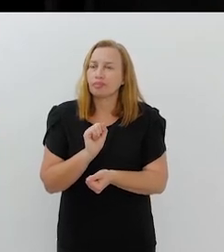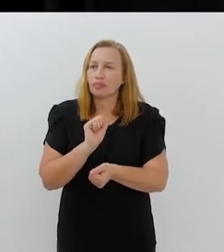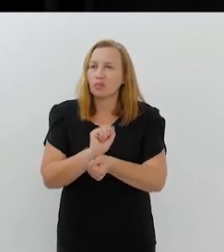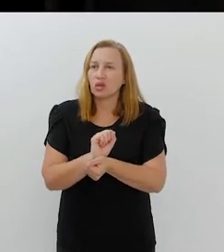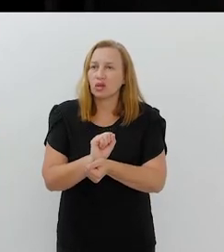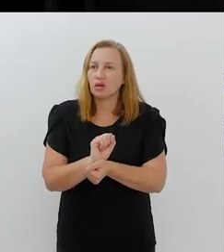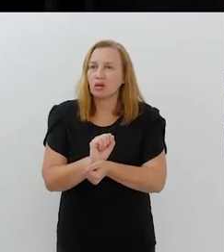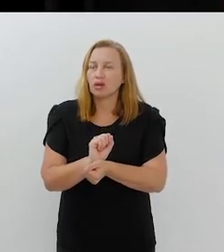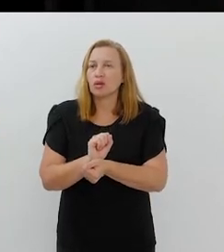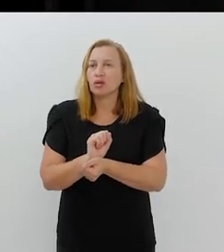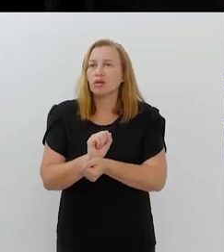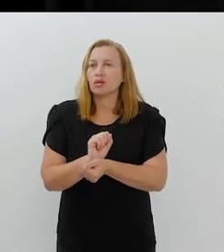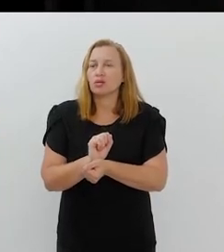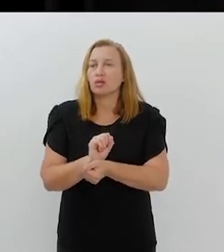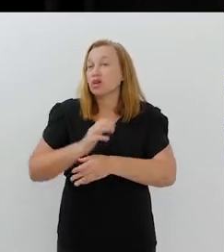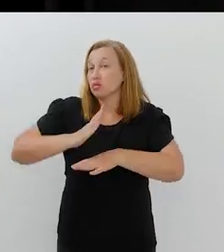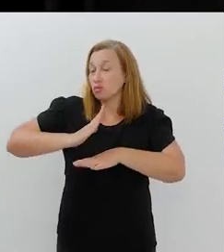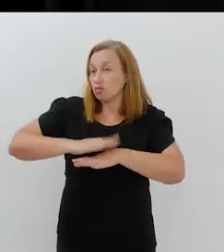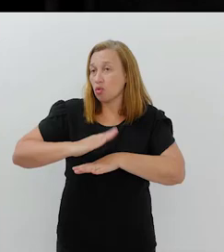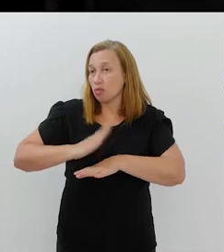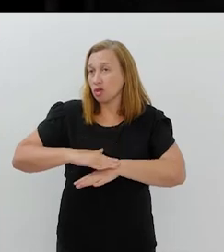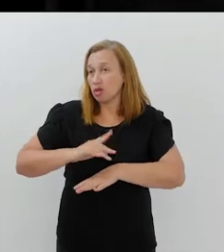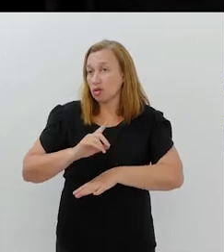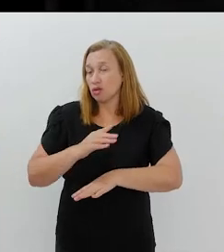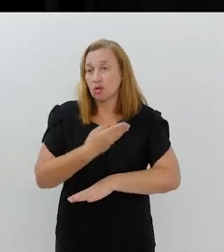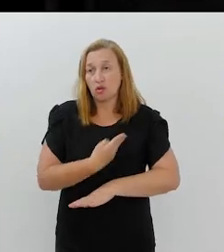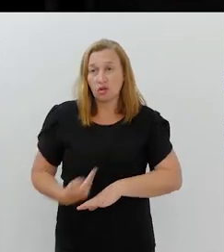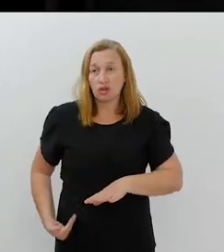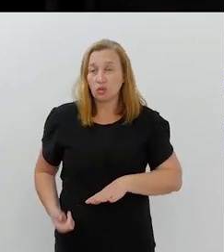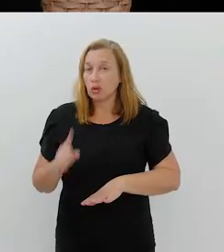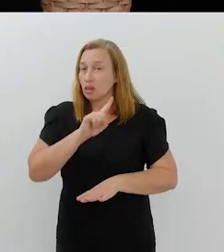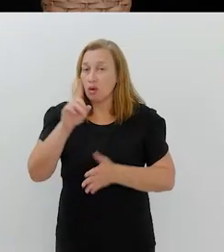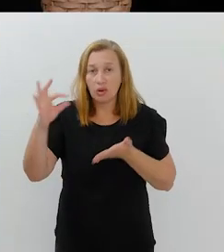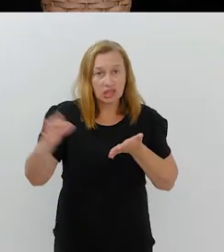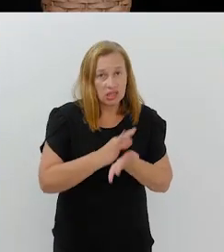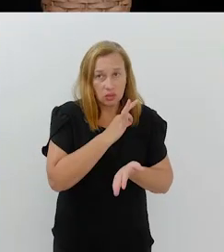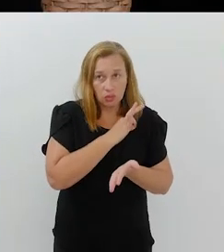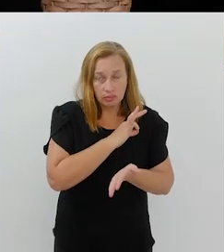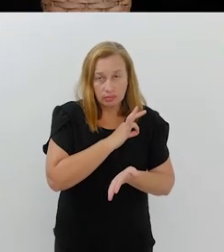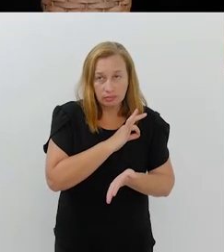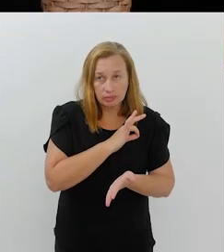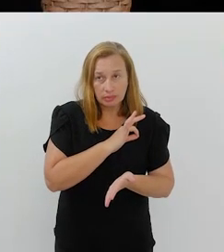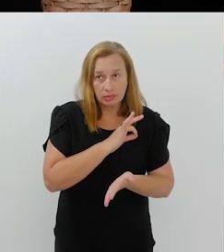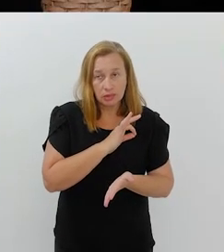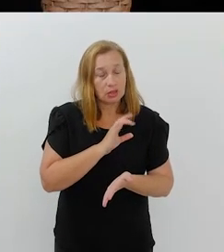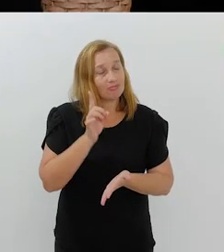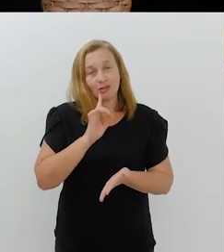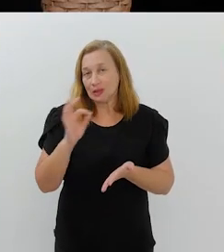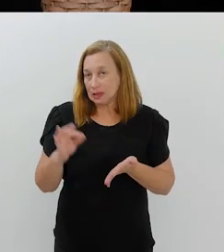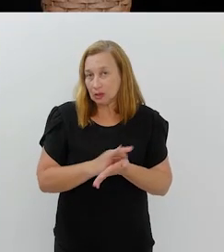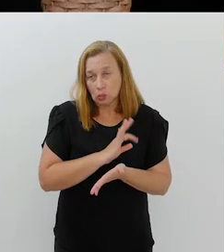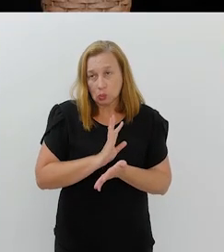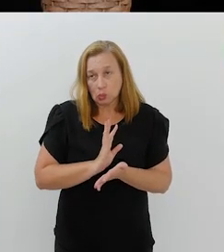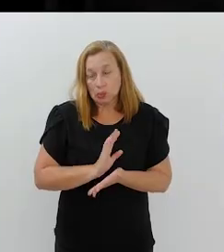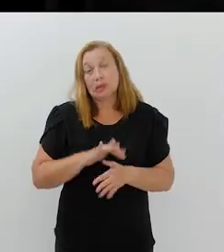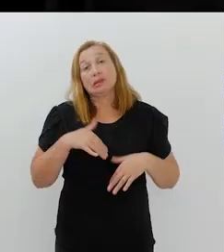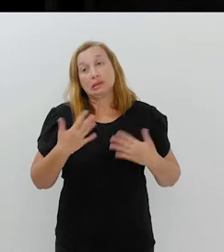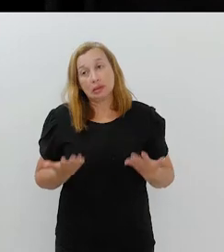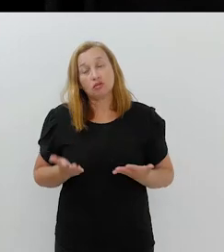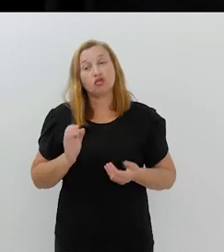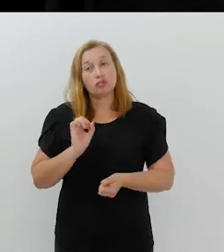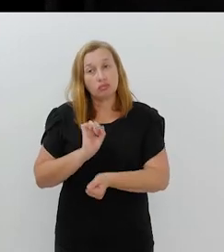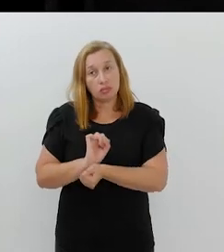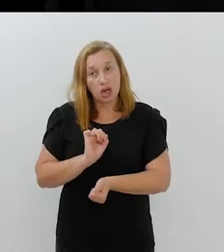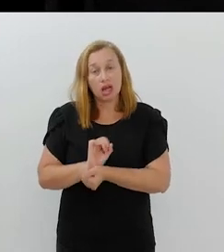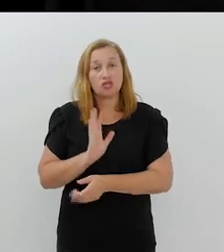digamos assim, os nossos governantes não assinaram, porque ele tem que ser assinado pelo prefeito e ele não foi